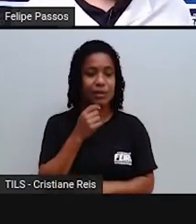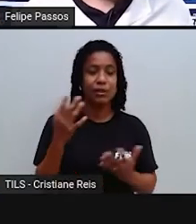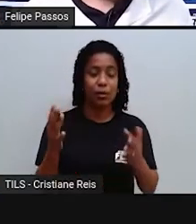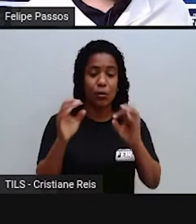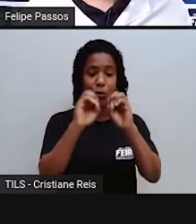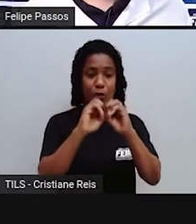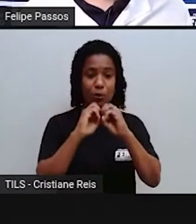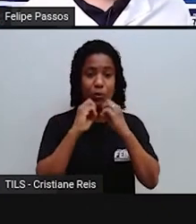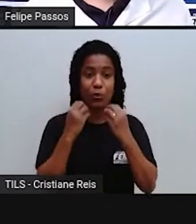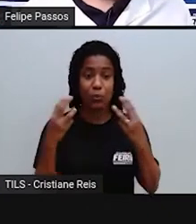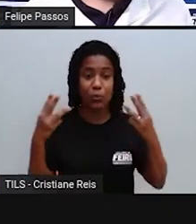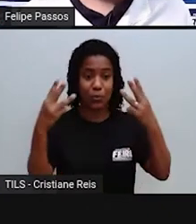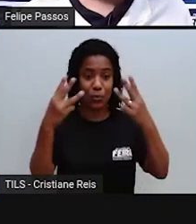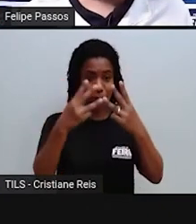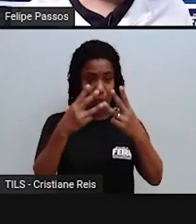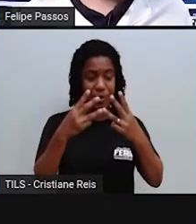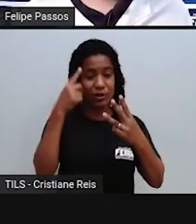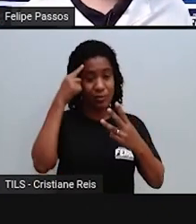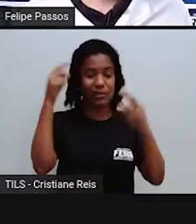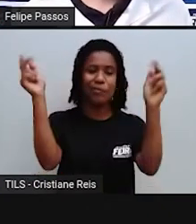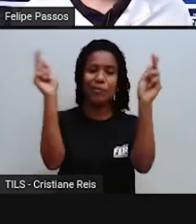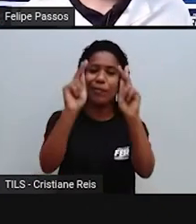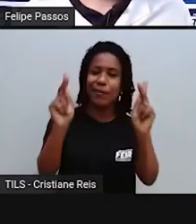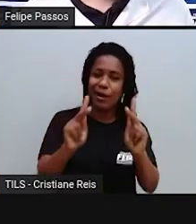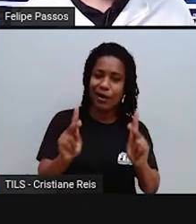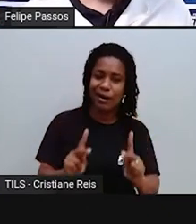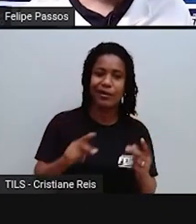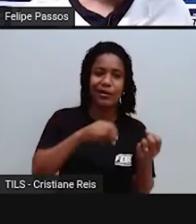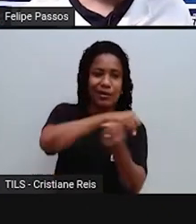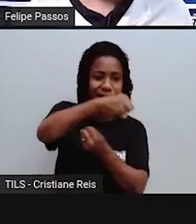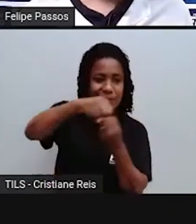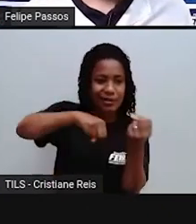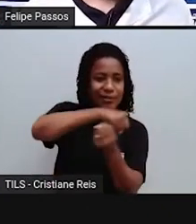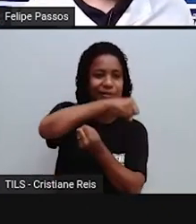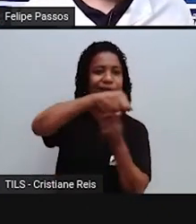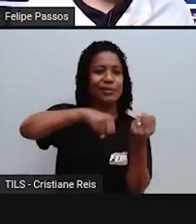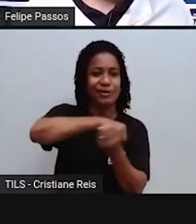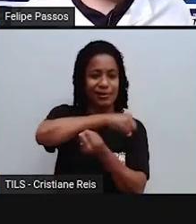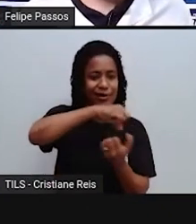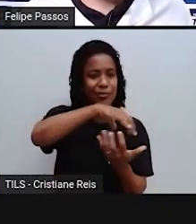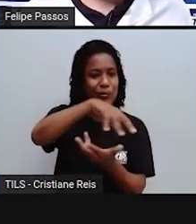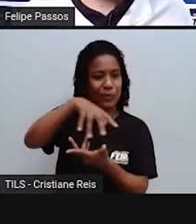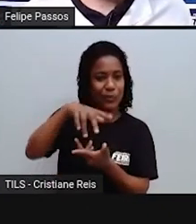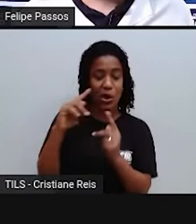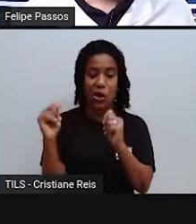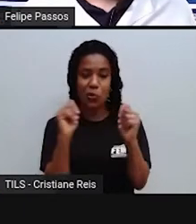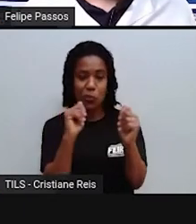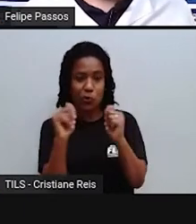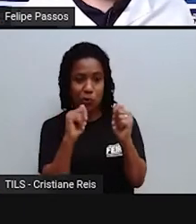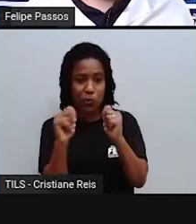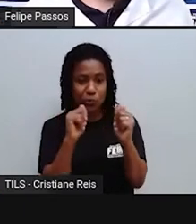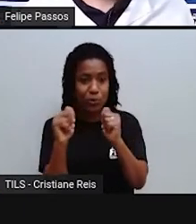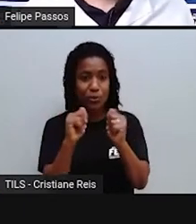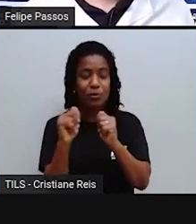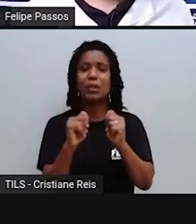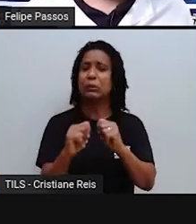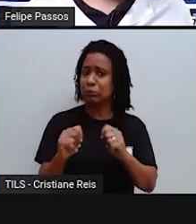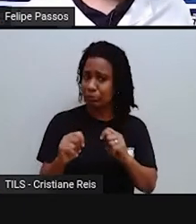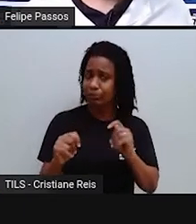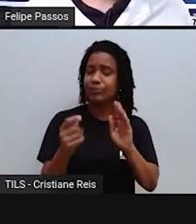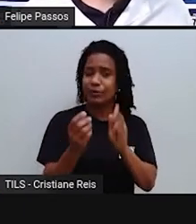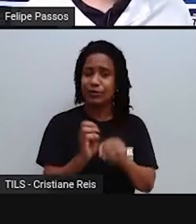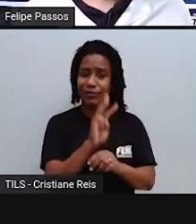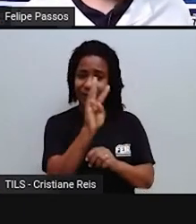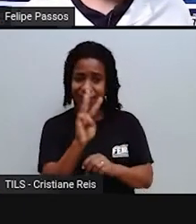pensam em paz, elas pensam em sustentabilidade, né? Em economia. Então tem vários materiais aí que você, seus